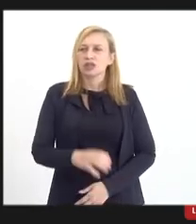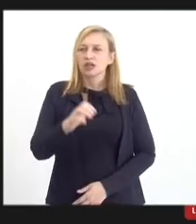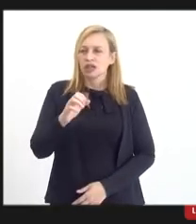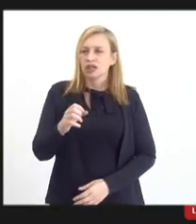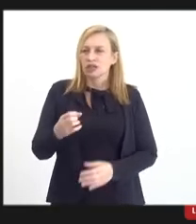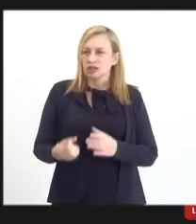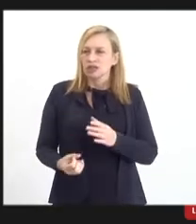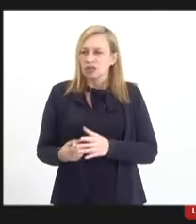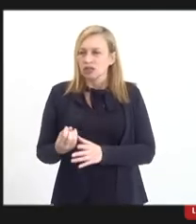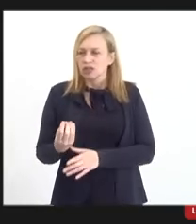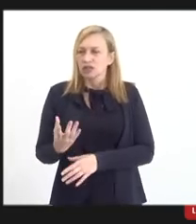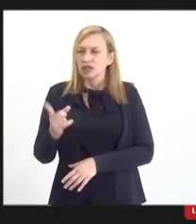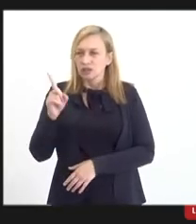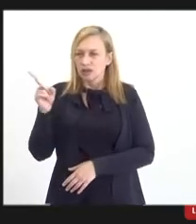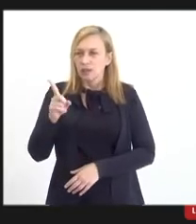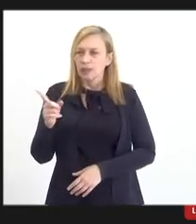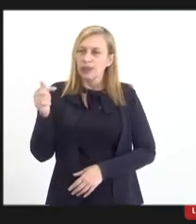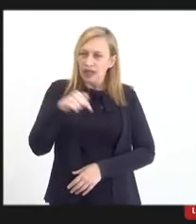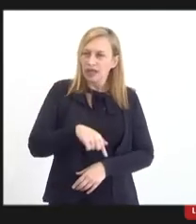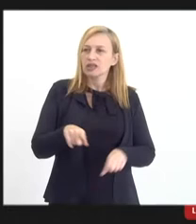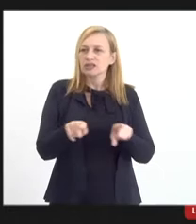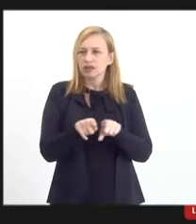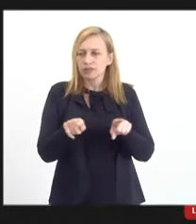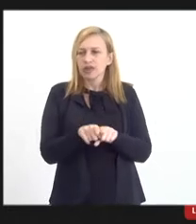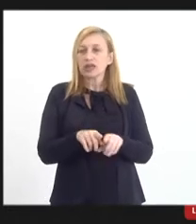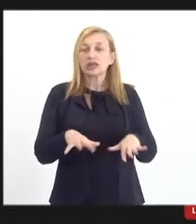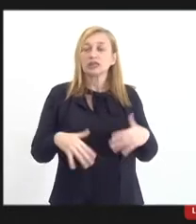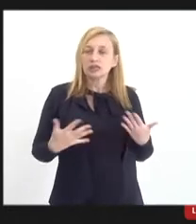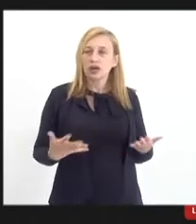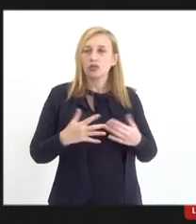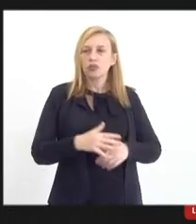termine a construção aqui. Então,